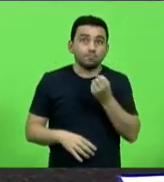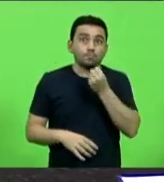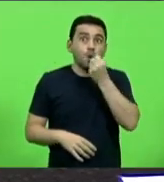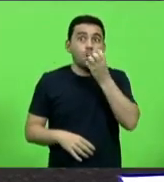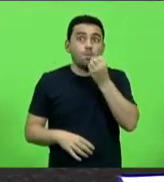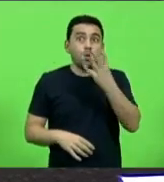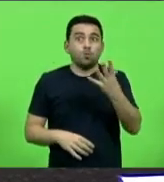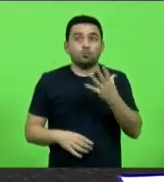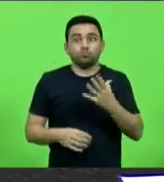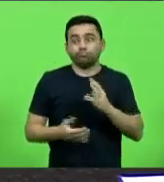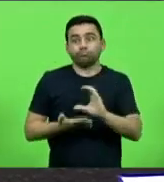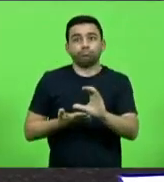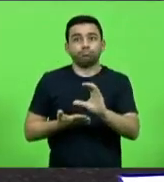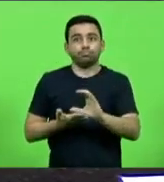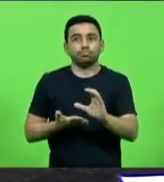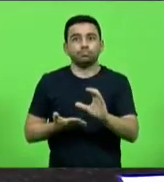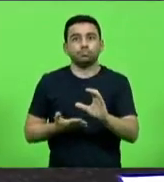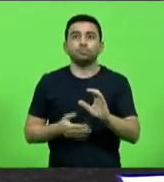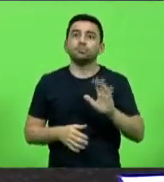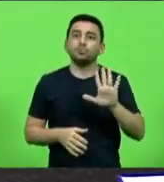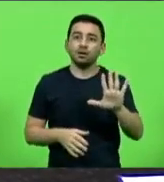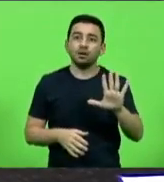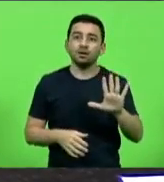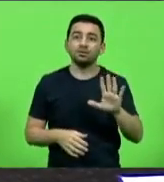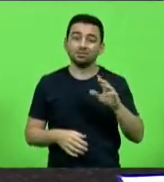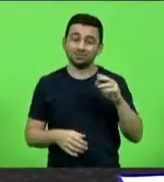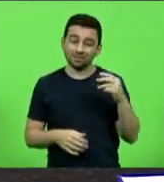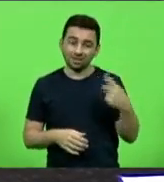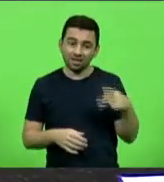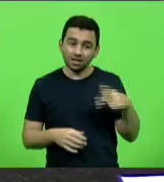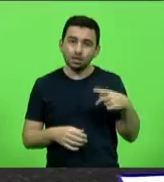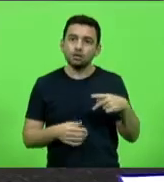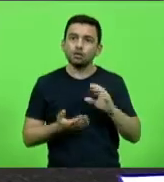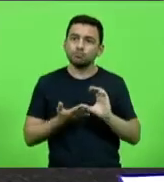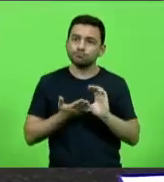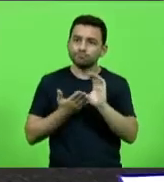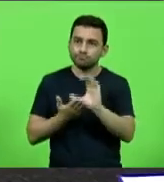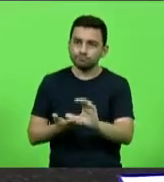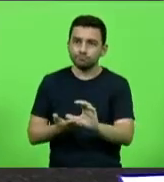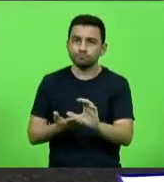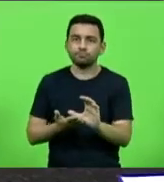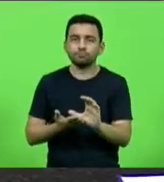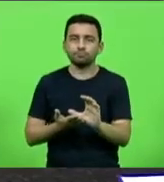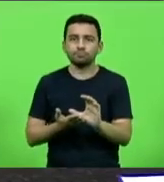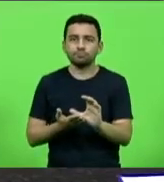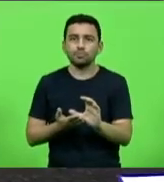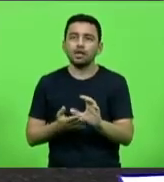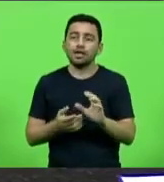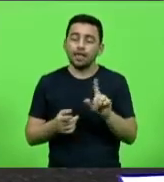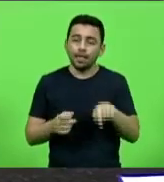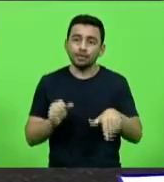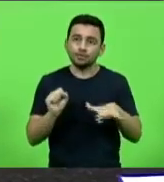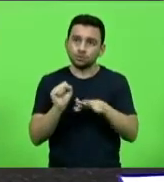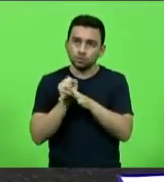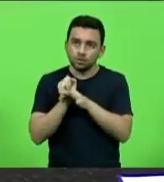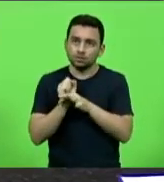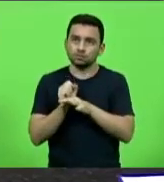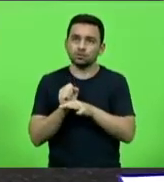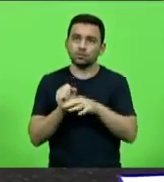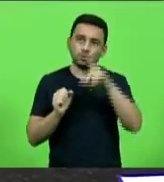ele deve imaginar que pelo menos a parte que é investida, é investida talvez na segurança dele, no hospital,